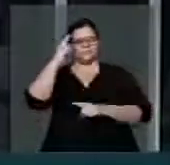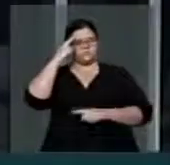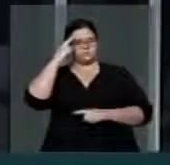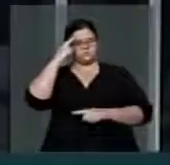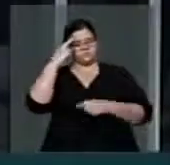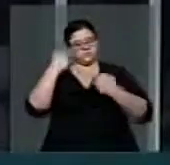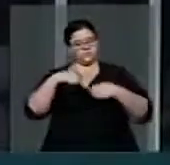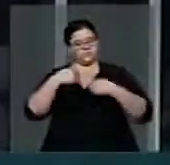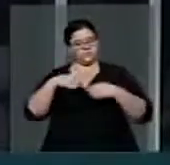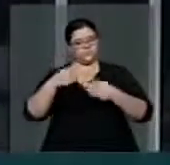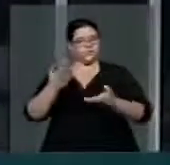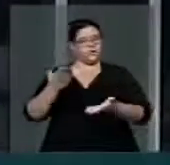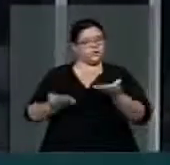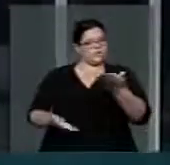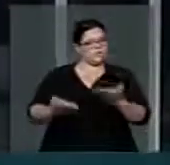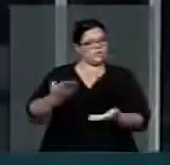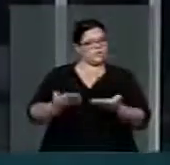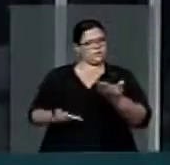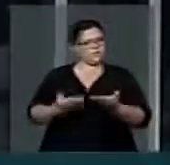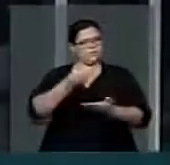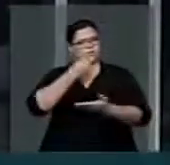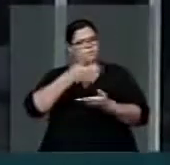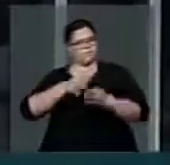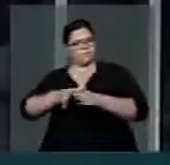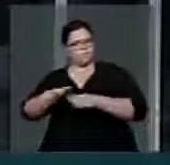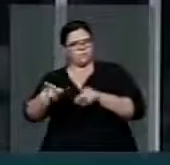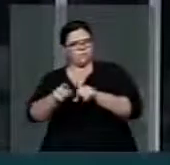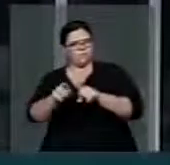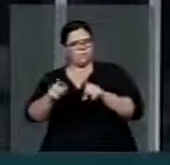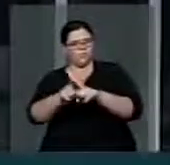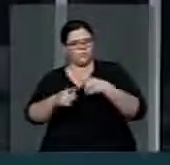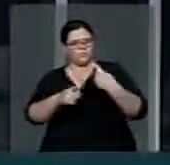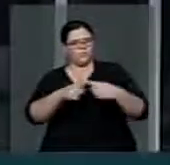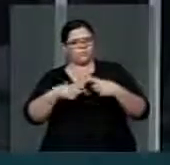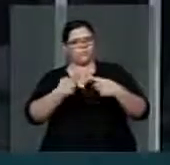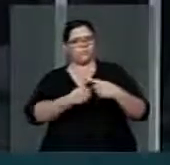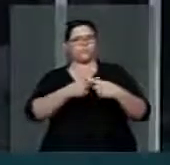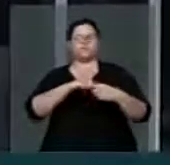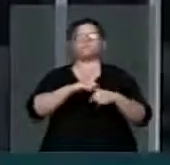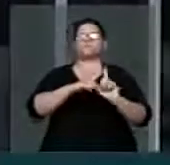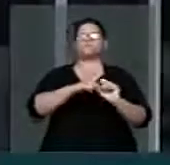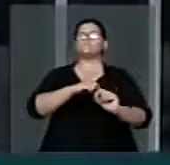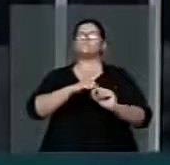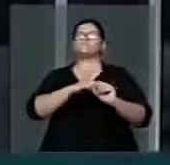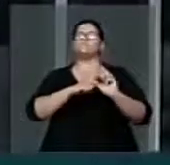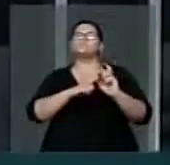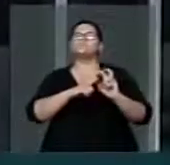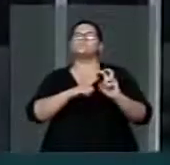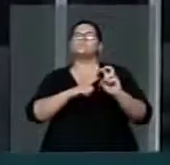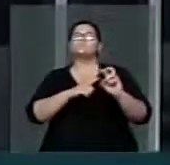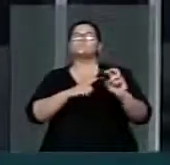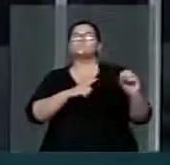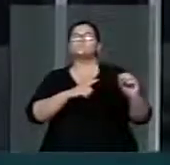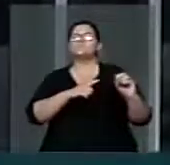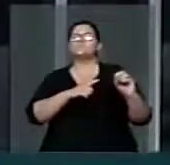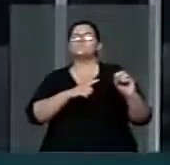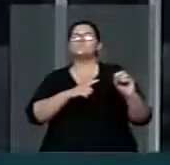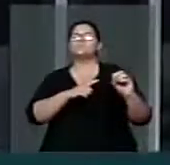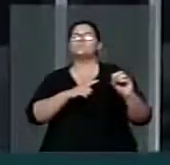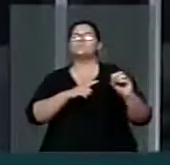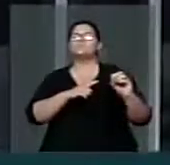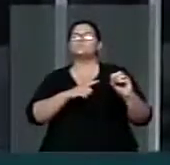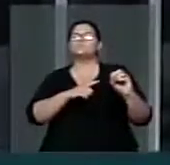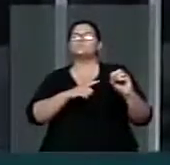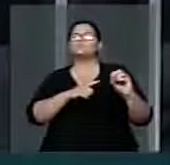equilibra. E é boa conselheira. nós temos 5.570